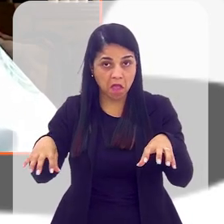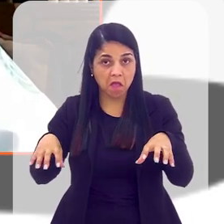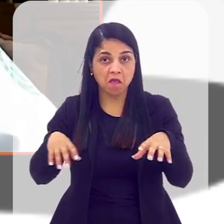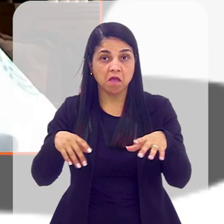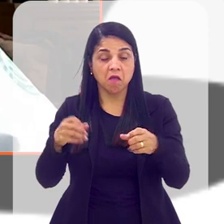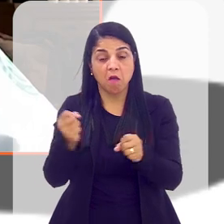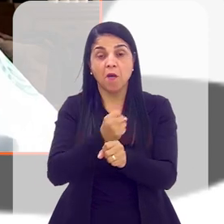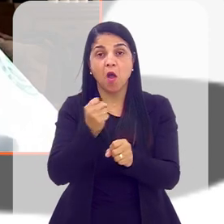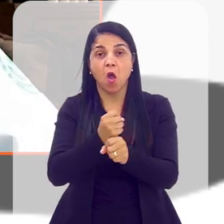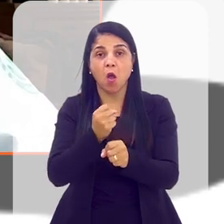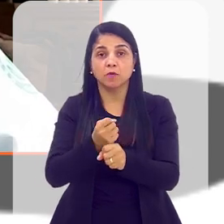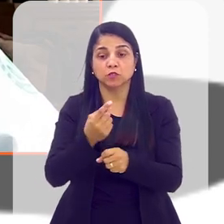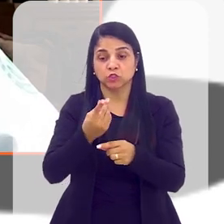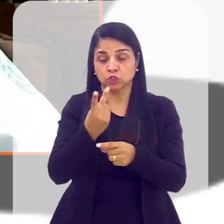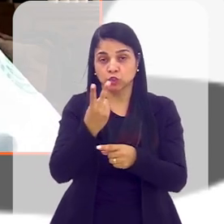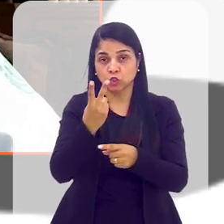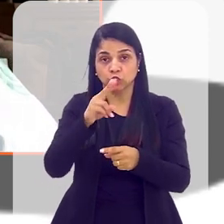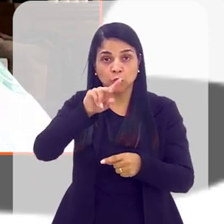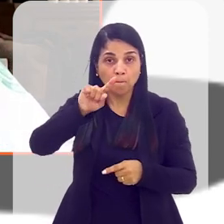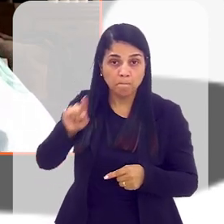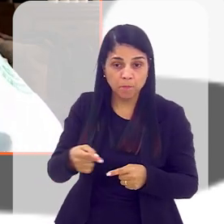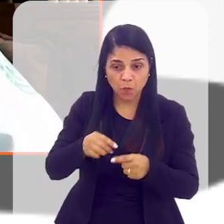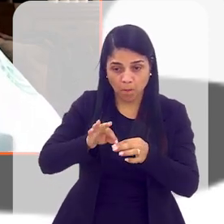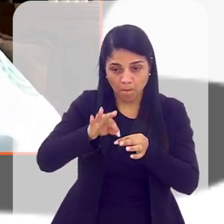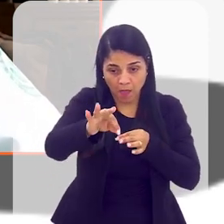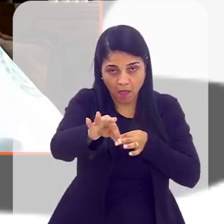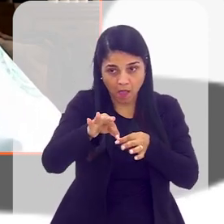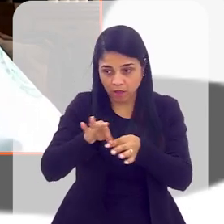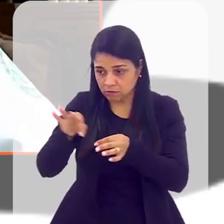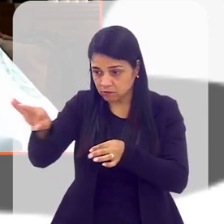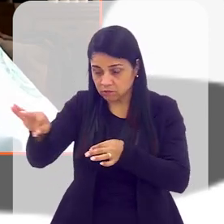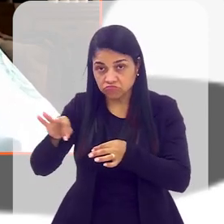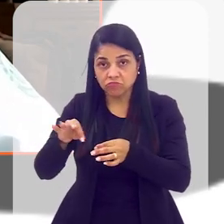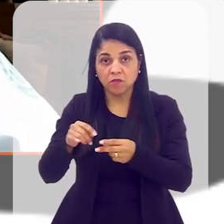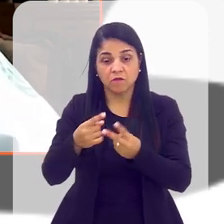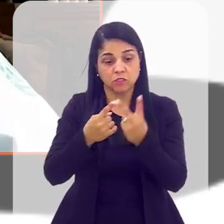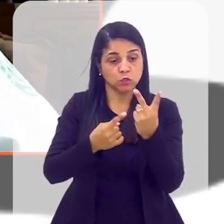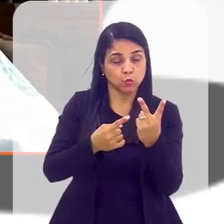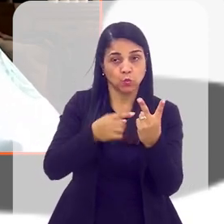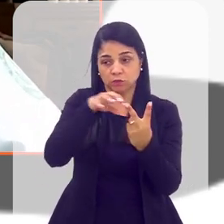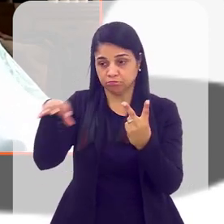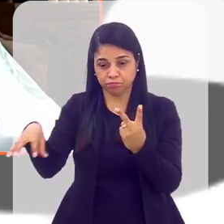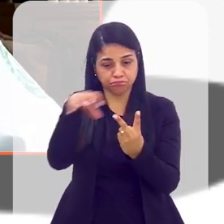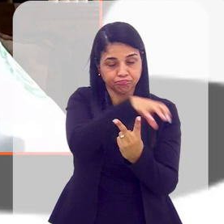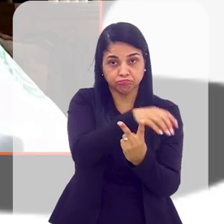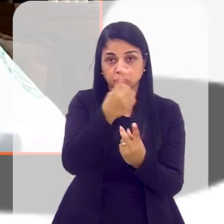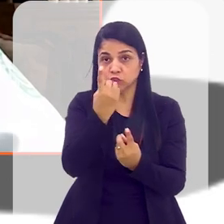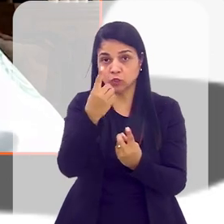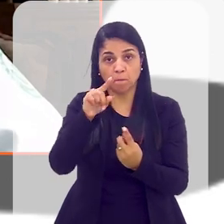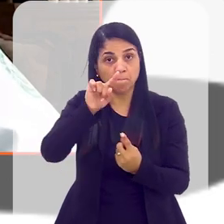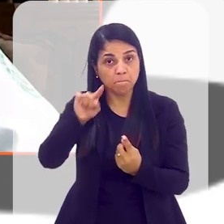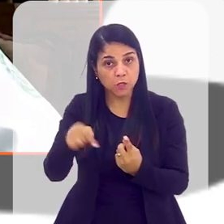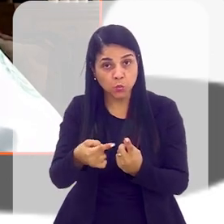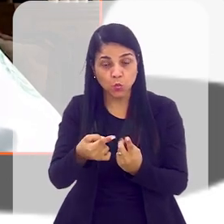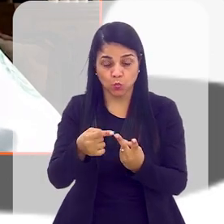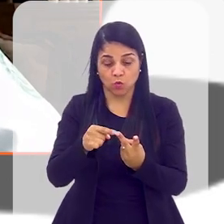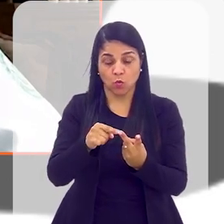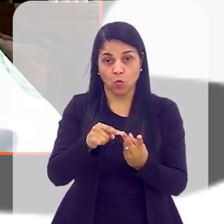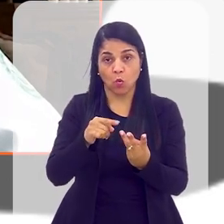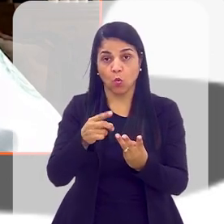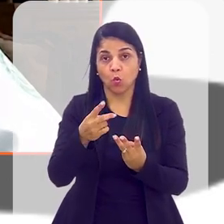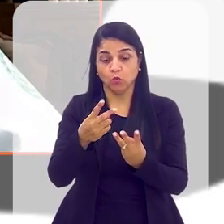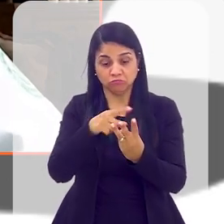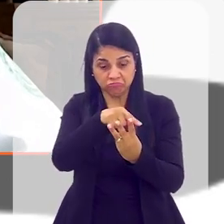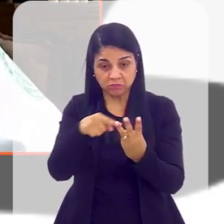obra grande. Eu posso pegar uma obra de 2 mil metros quadrados, fazer duas de mil, ou três de 500. Então, é possível